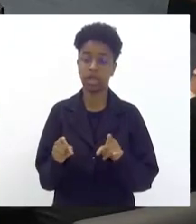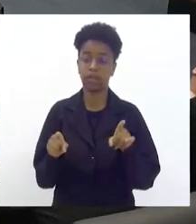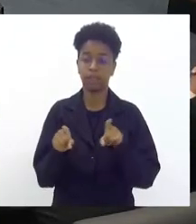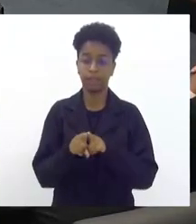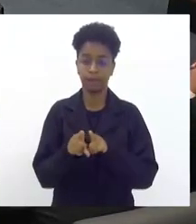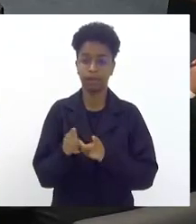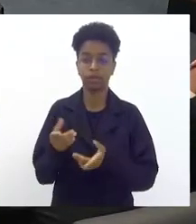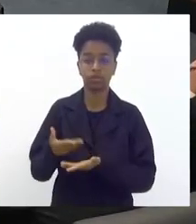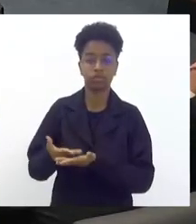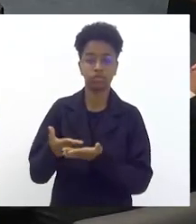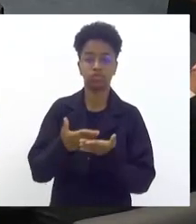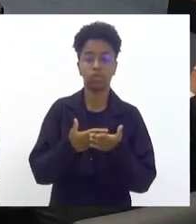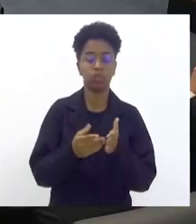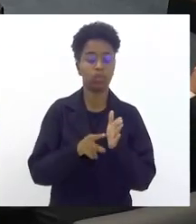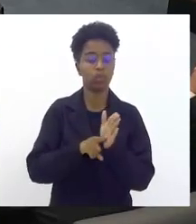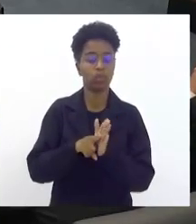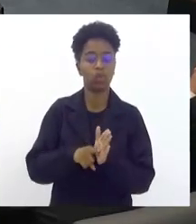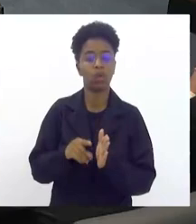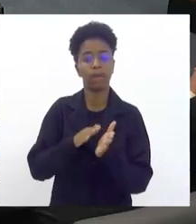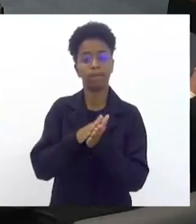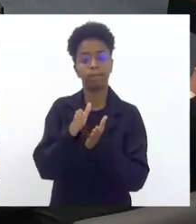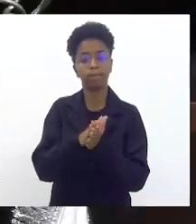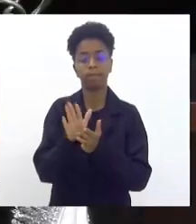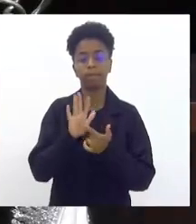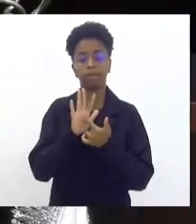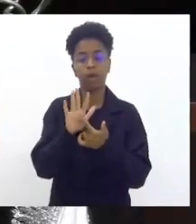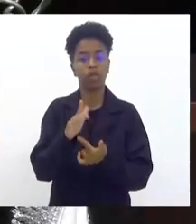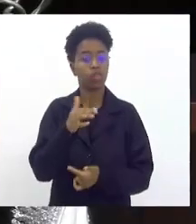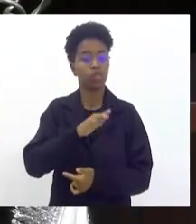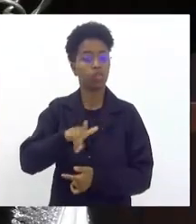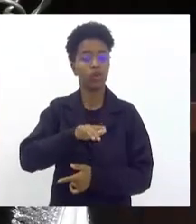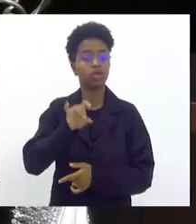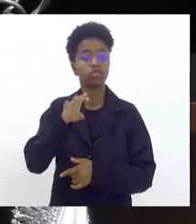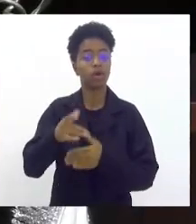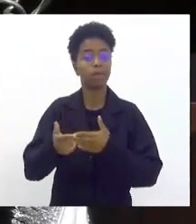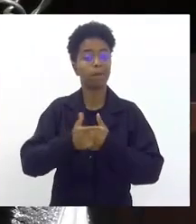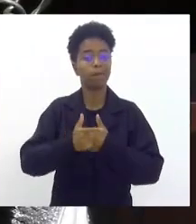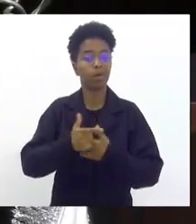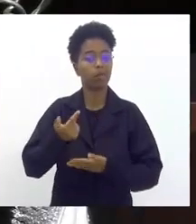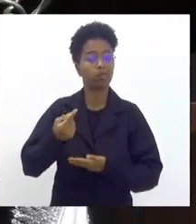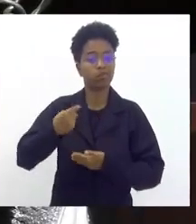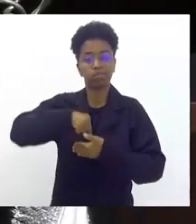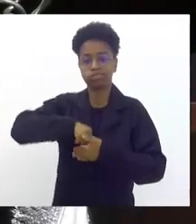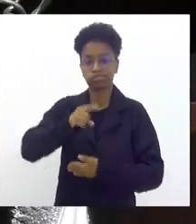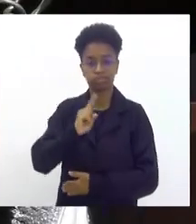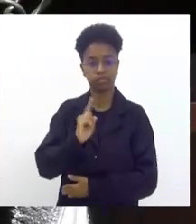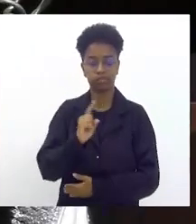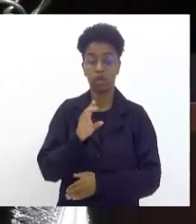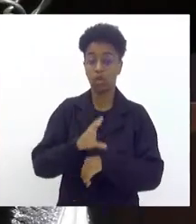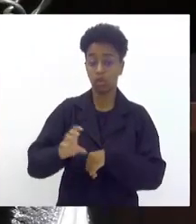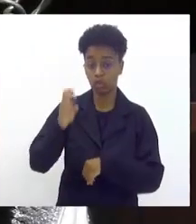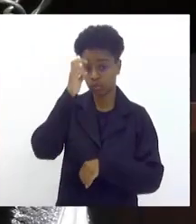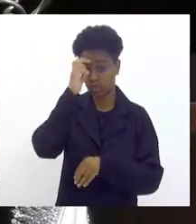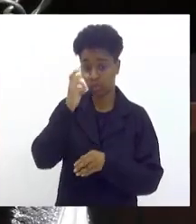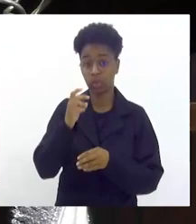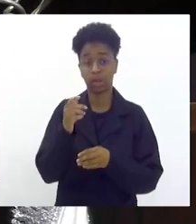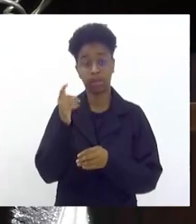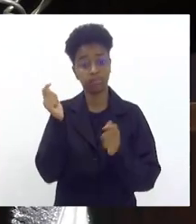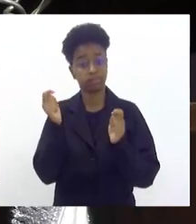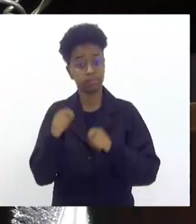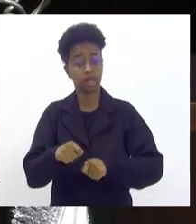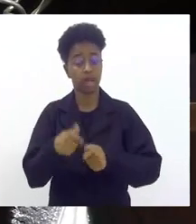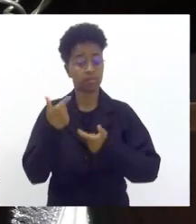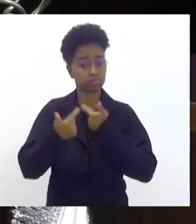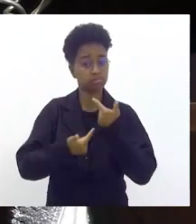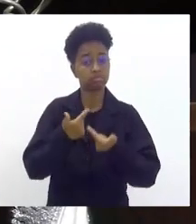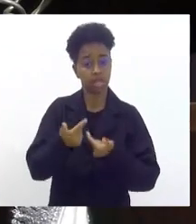estudos publicados mostram que ela não cumpre só esse papel da subjetividade cultura bota comida no prato cultura gera